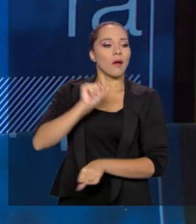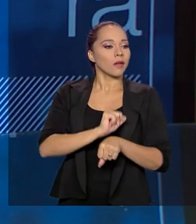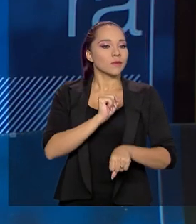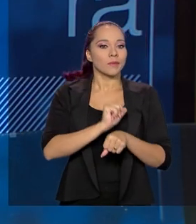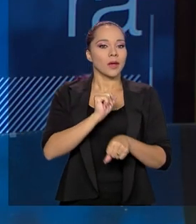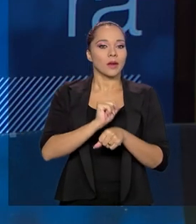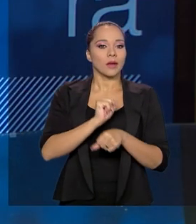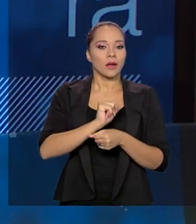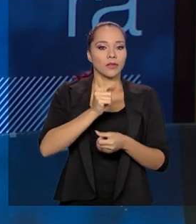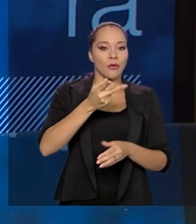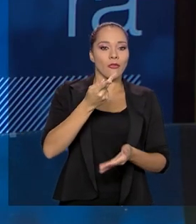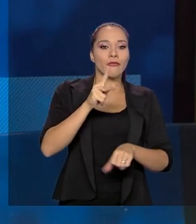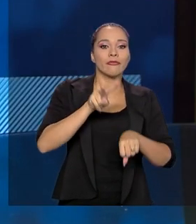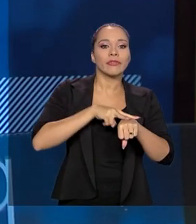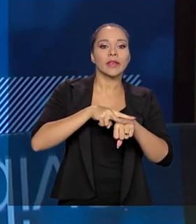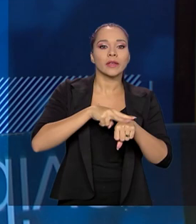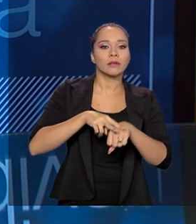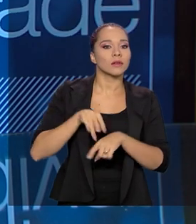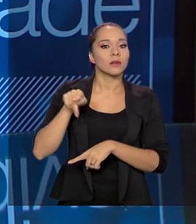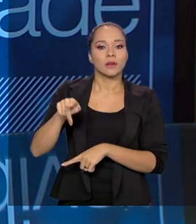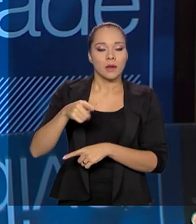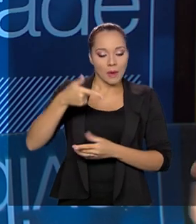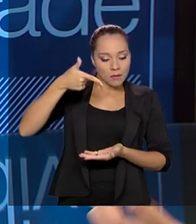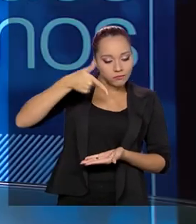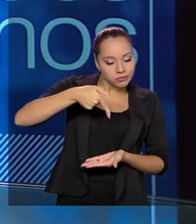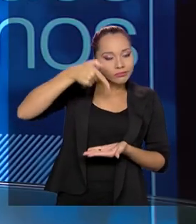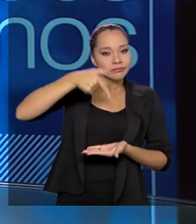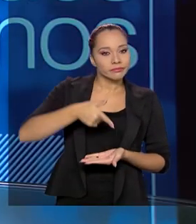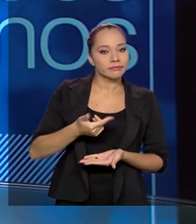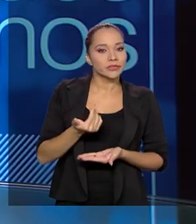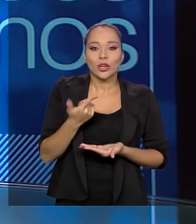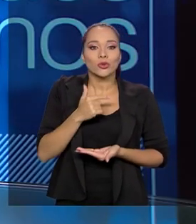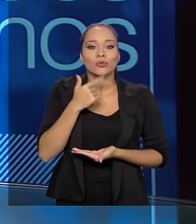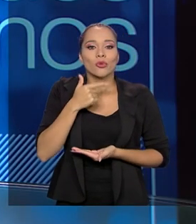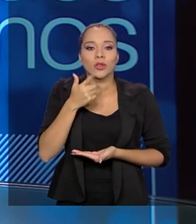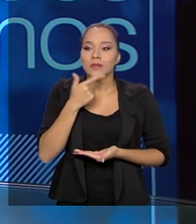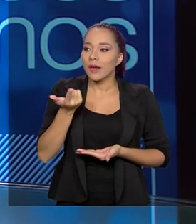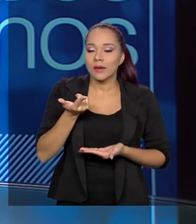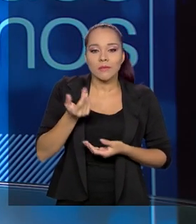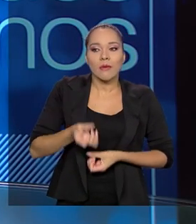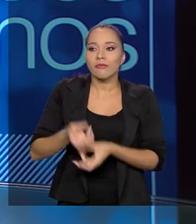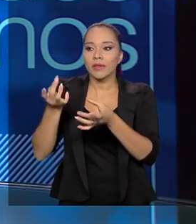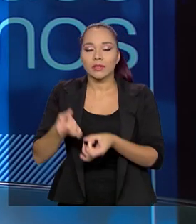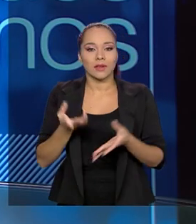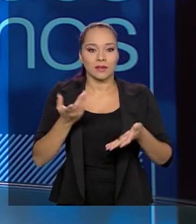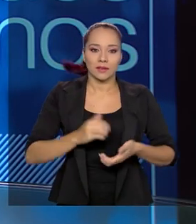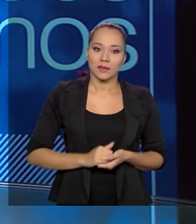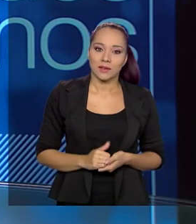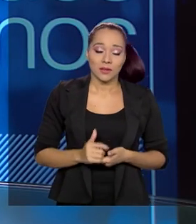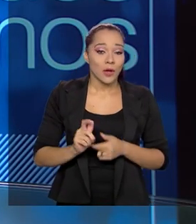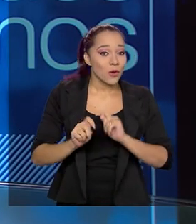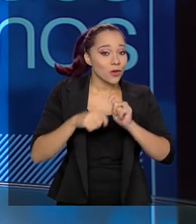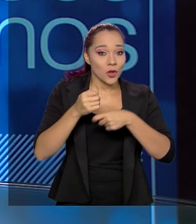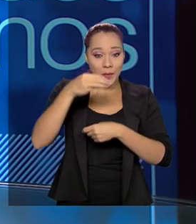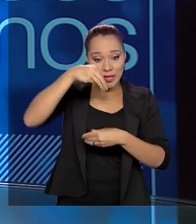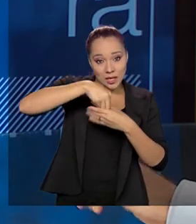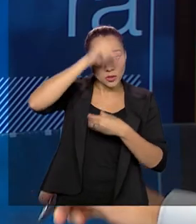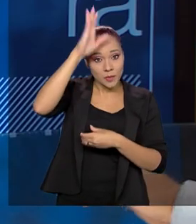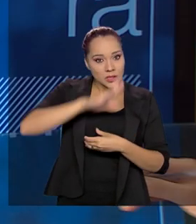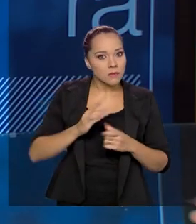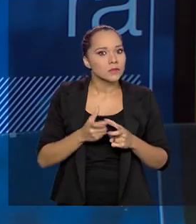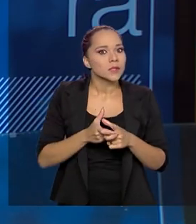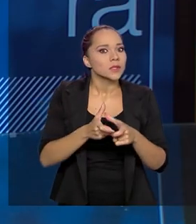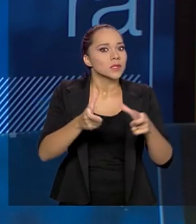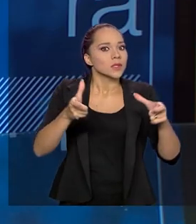uma embalagem para poder vender e já está vendido e eles não estão recebendo entrega. Então, você vê que a economia, a economia interna do Brasil está aquecida e o